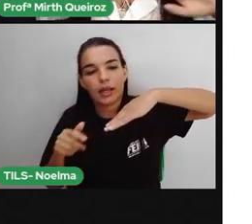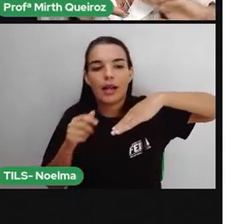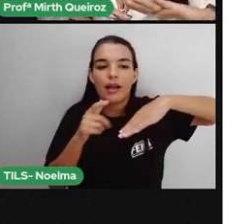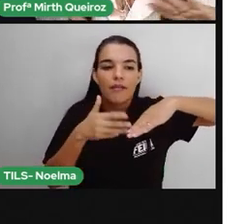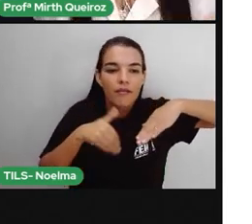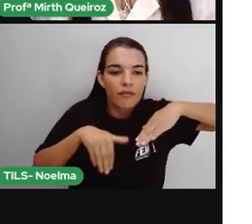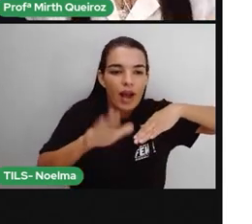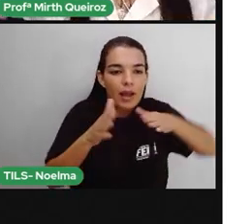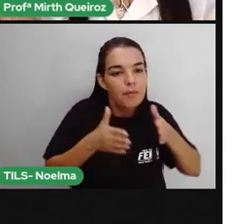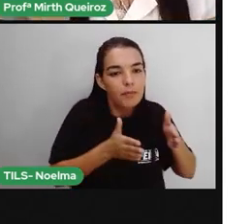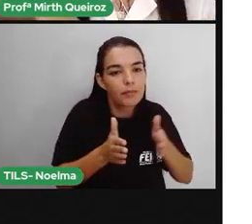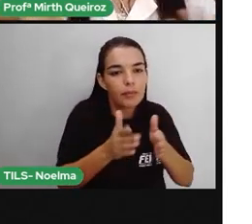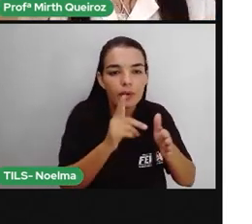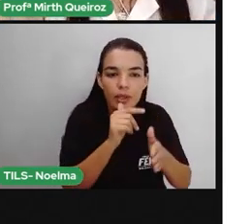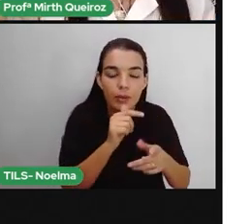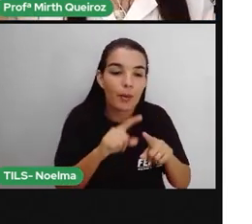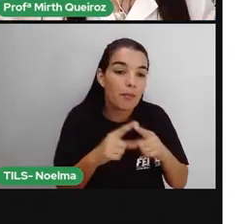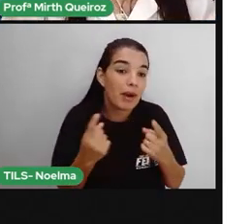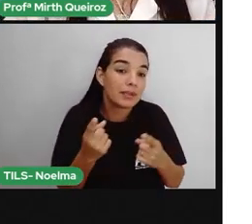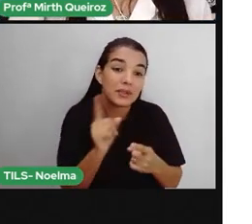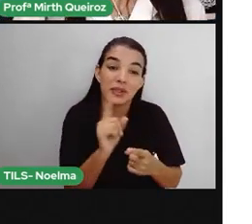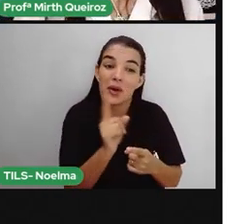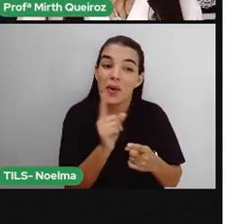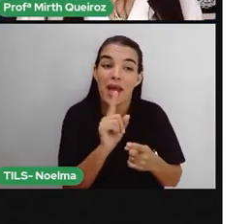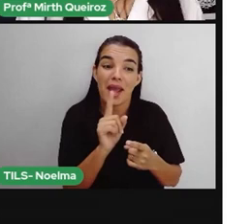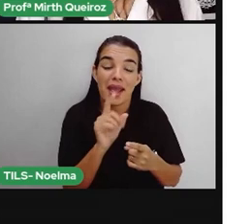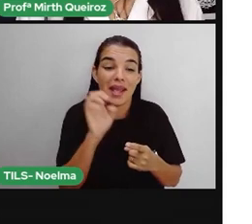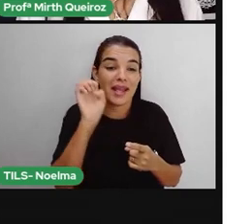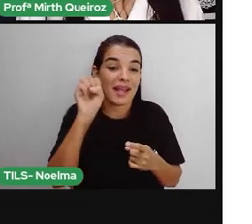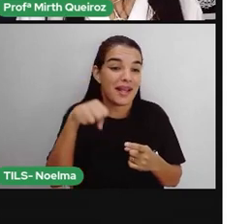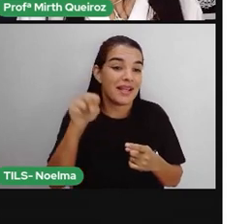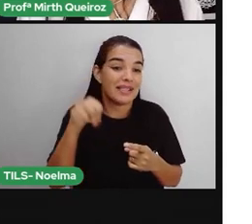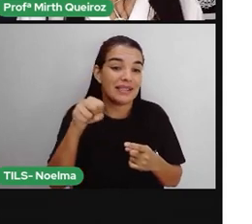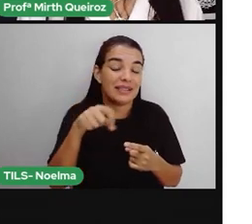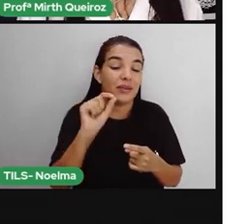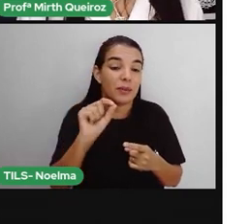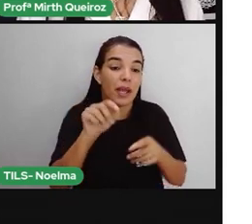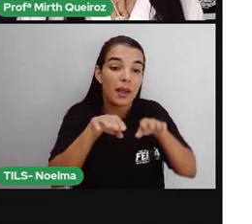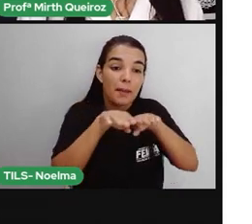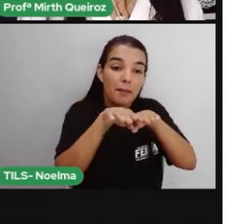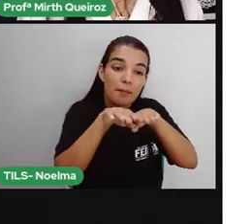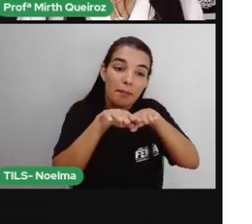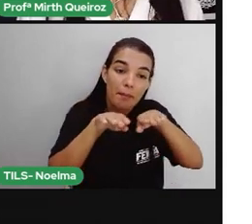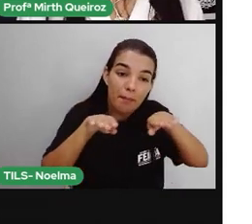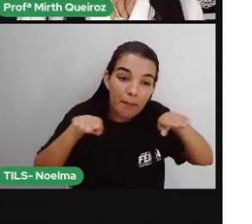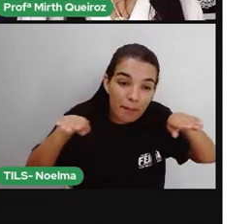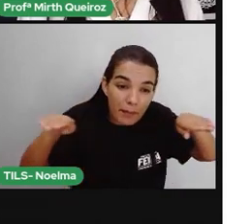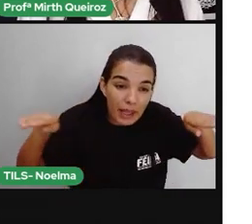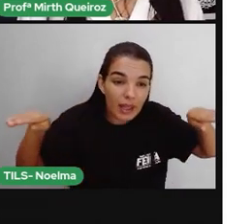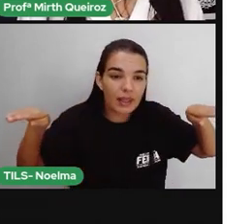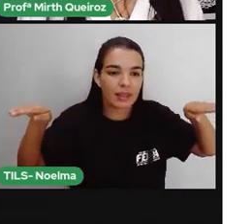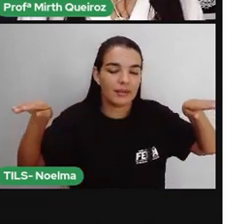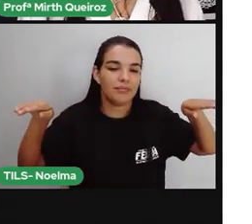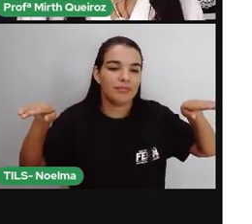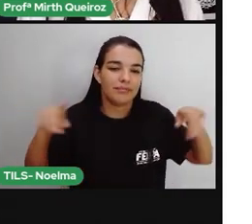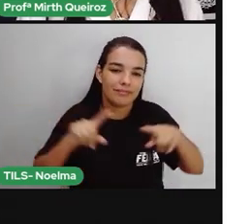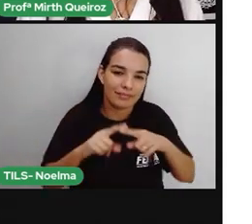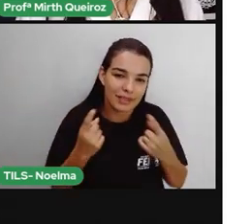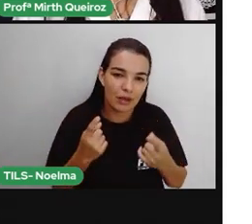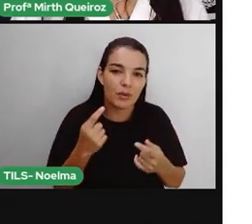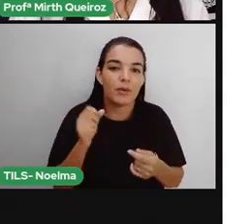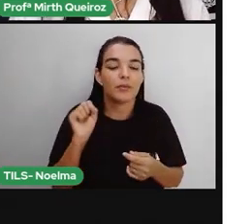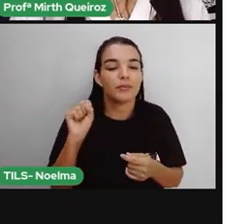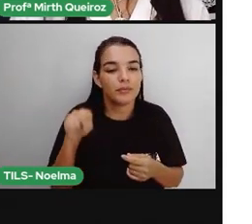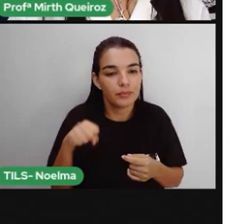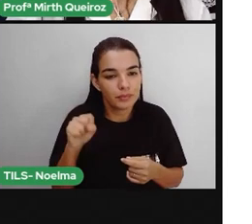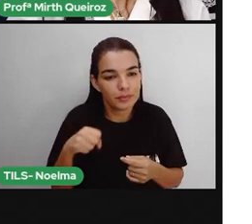rios, né? E ali o relevo, ele ficar de forma mais protegida, né? Longe de inundações.